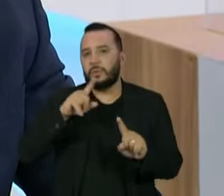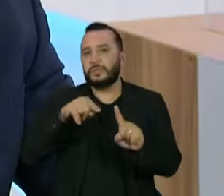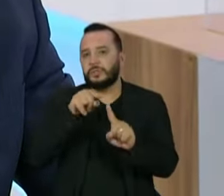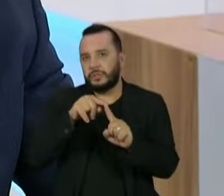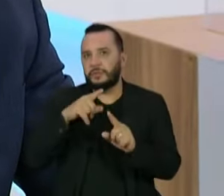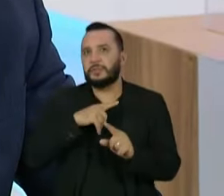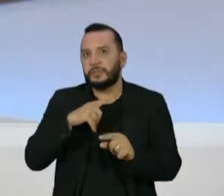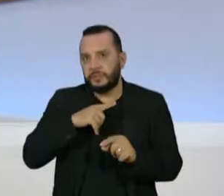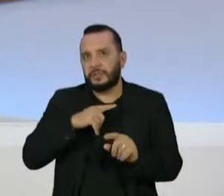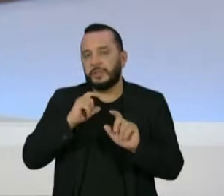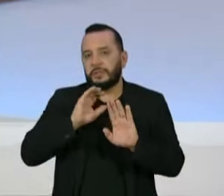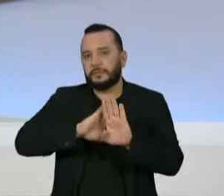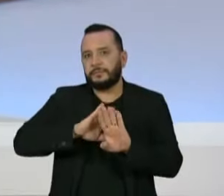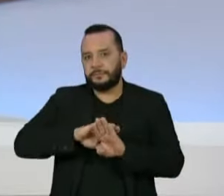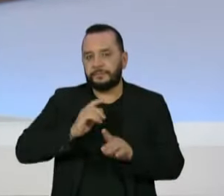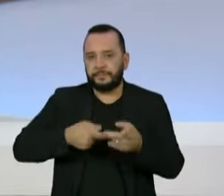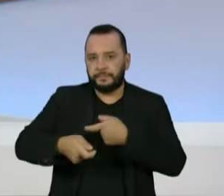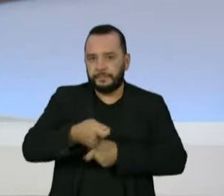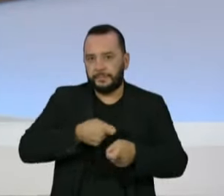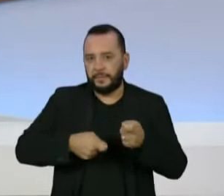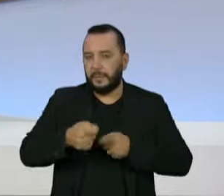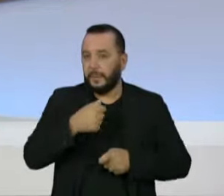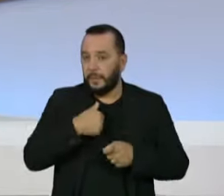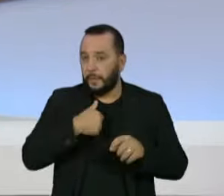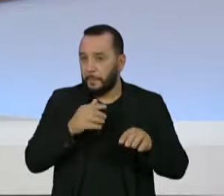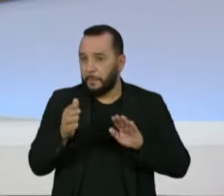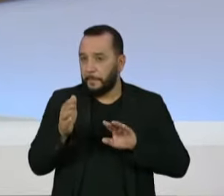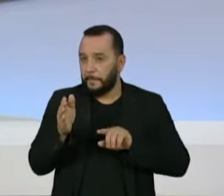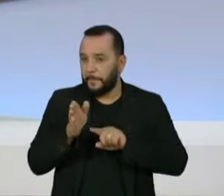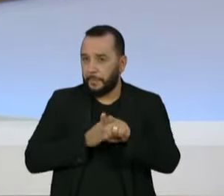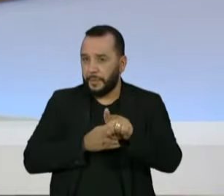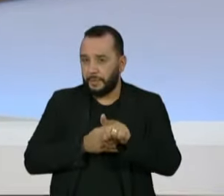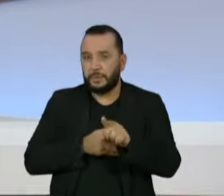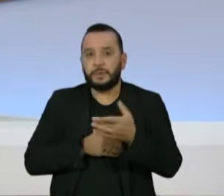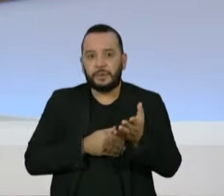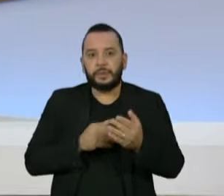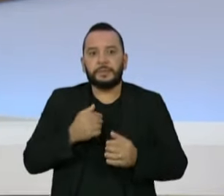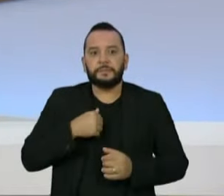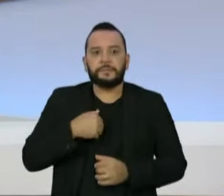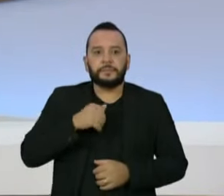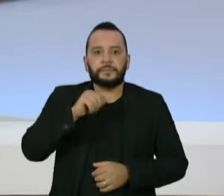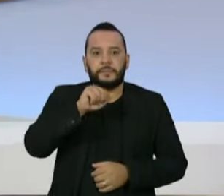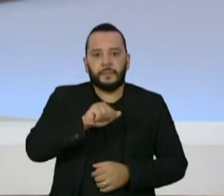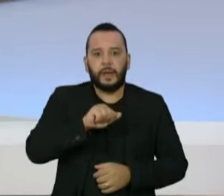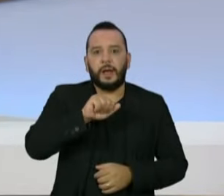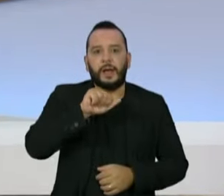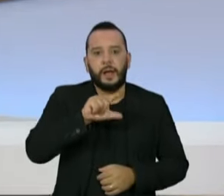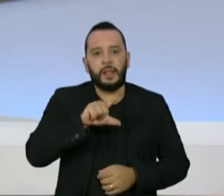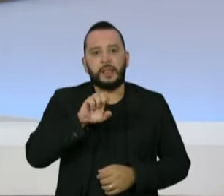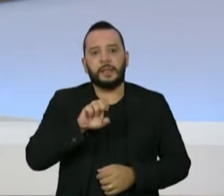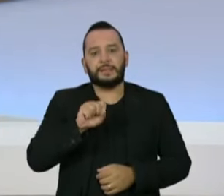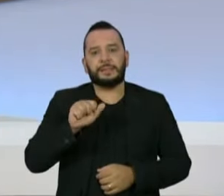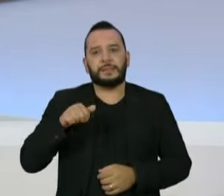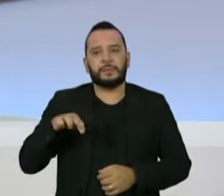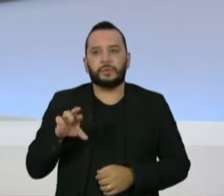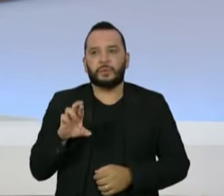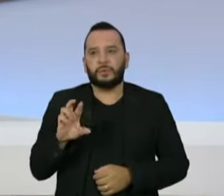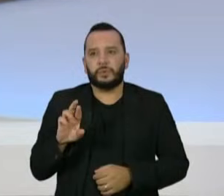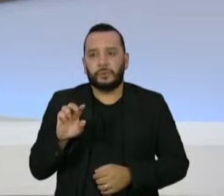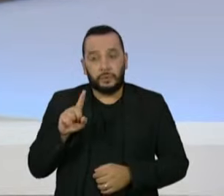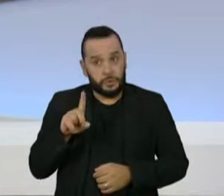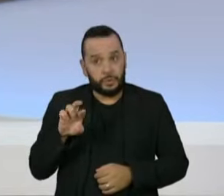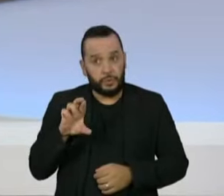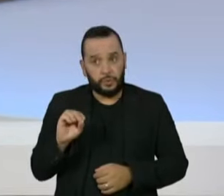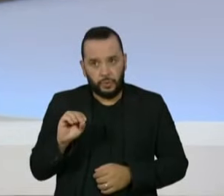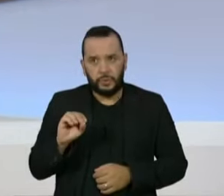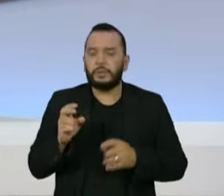um mercado por trás. E aí eu queria perguntar, não sei se de repente o senador Alessandro Vieira que comentou sobre isso no bloco anterior, o que é a gente